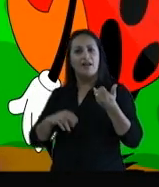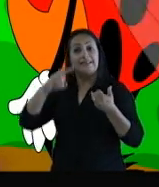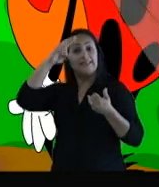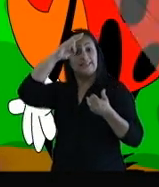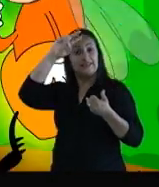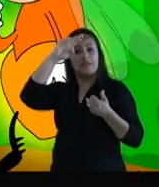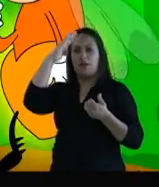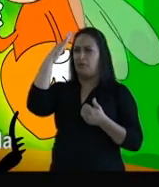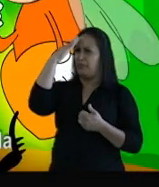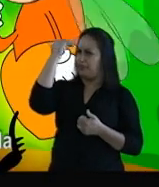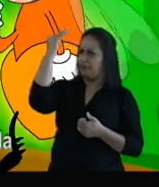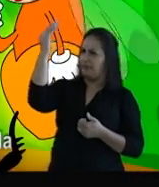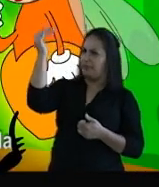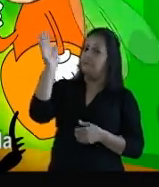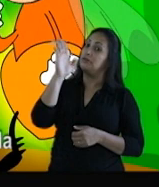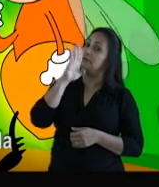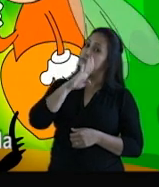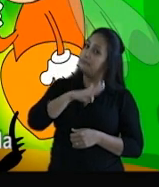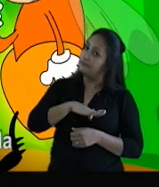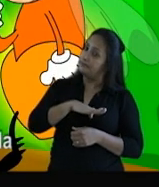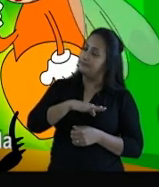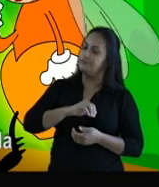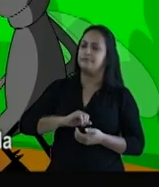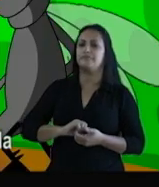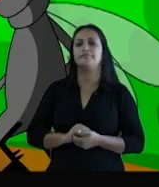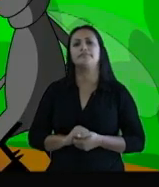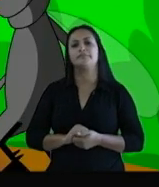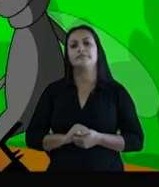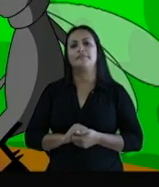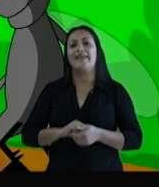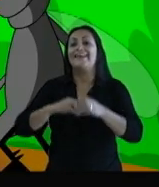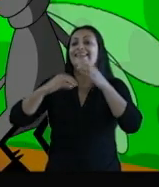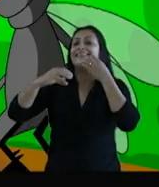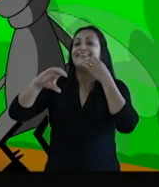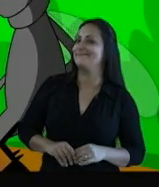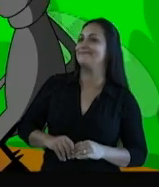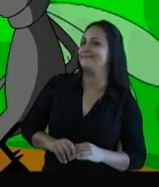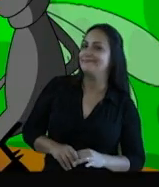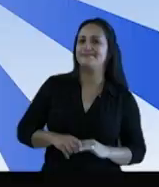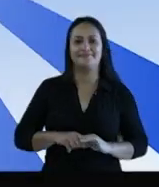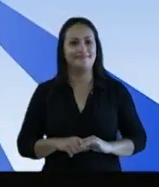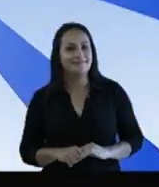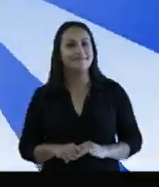contando histórias para manter a fama de malvada e cantando assim.